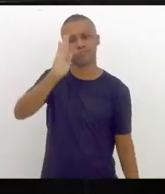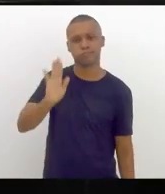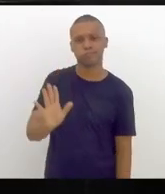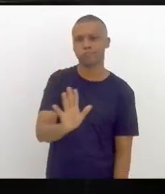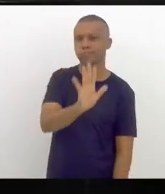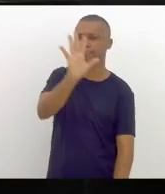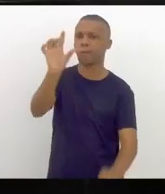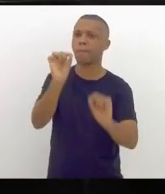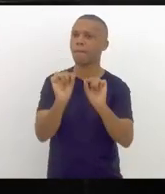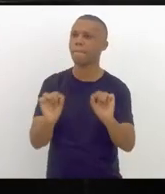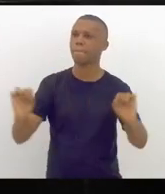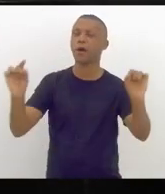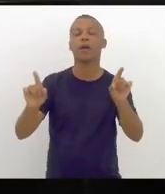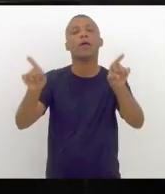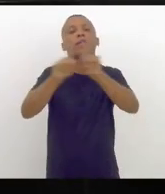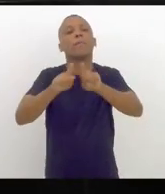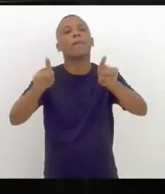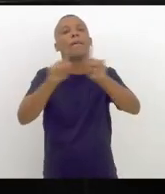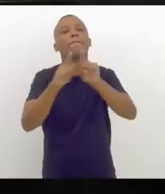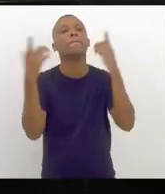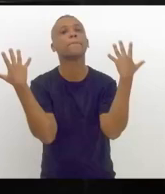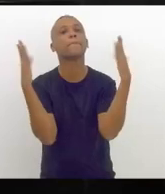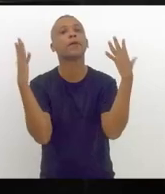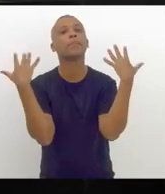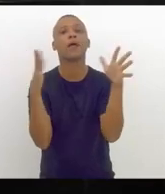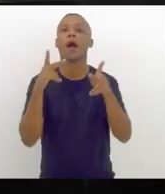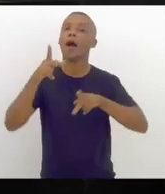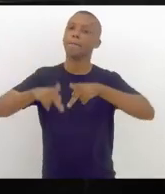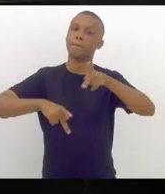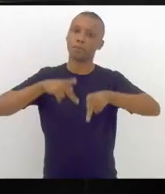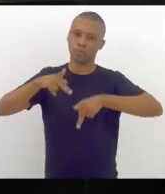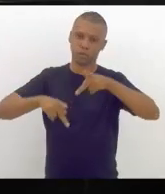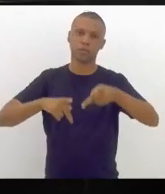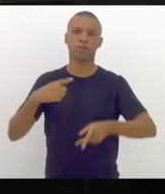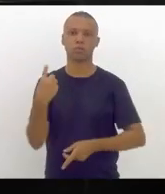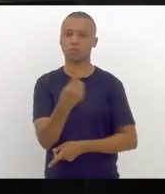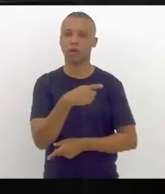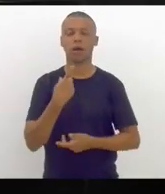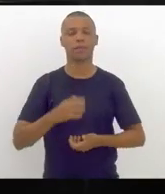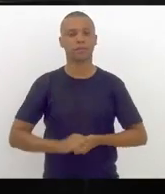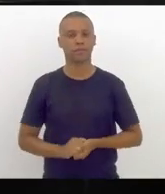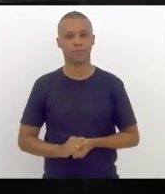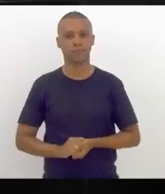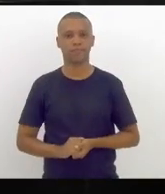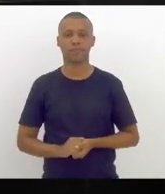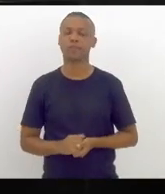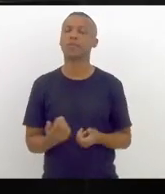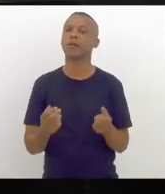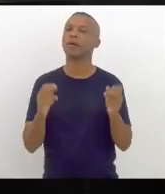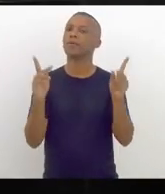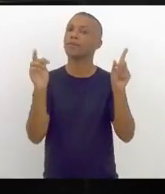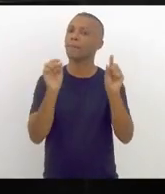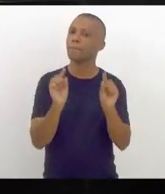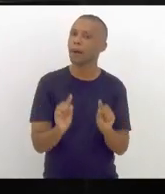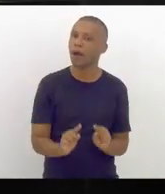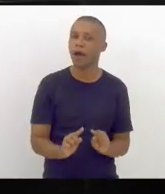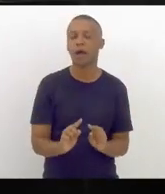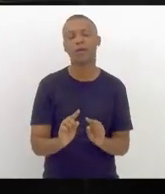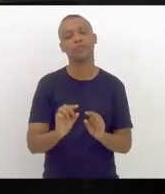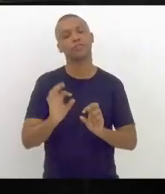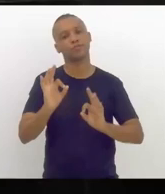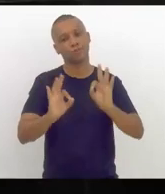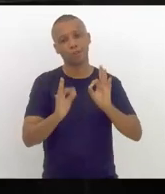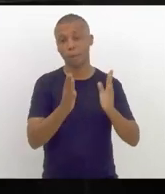parabenizar, em primeiro lugar, a nossa população, que de maneira pacífica e ordeira